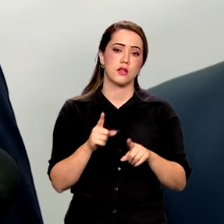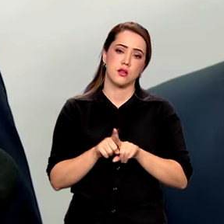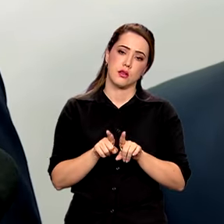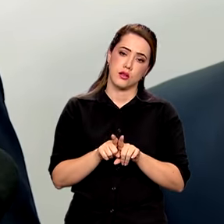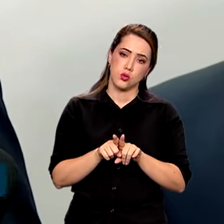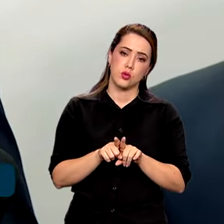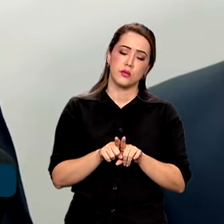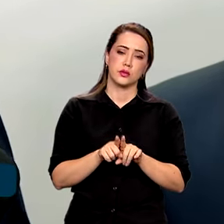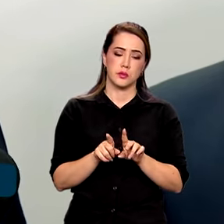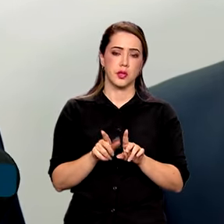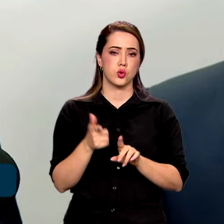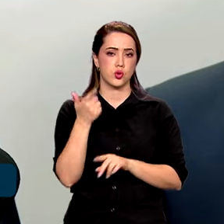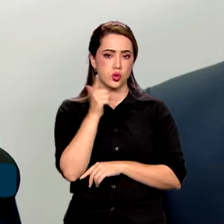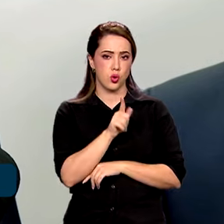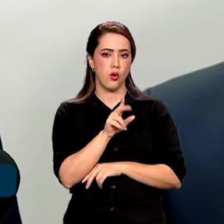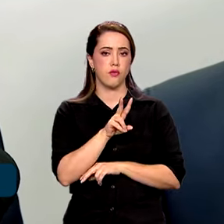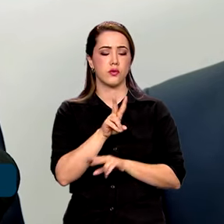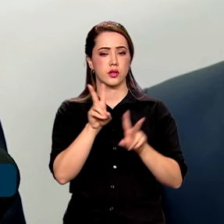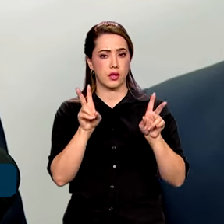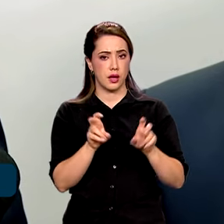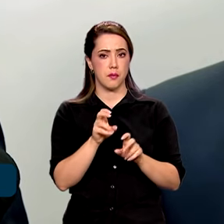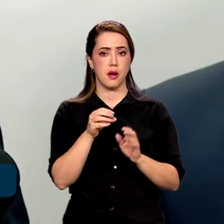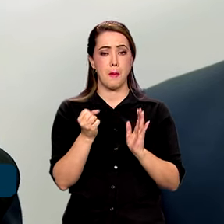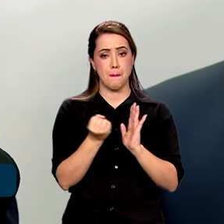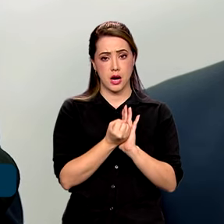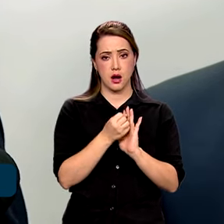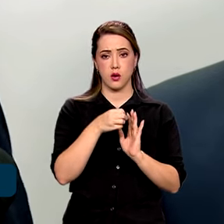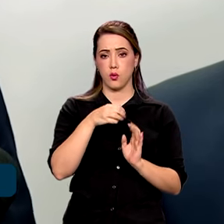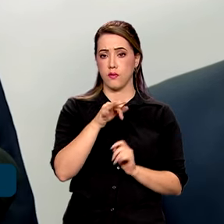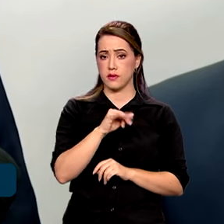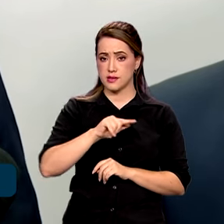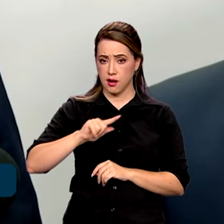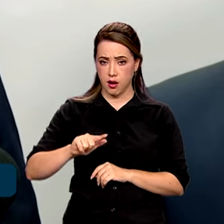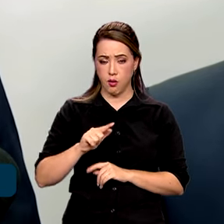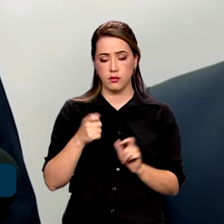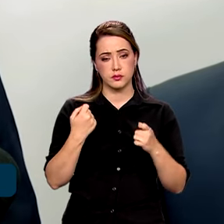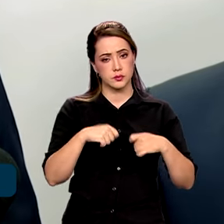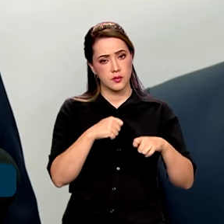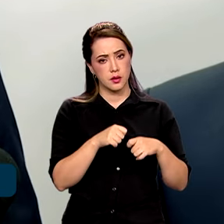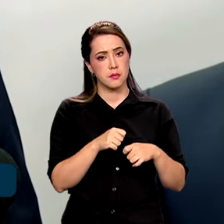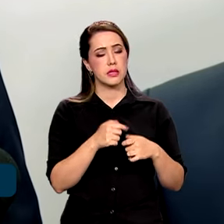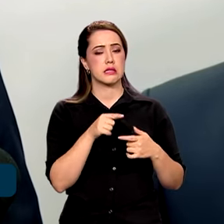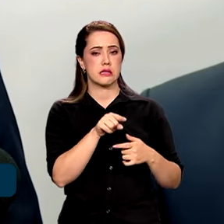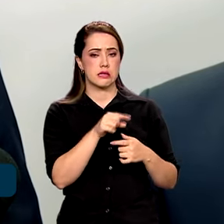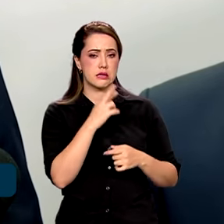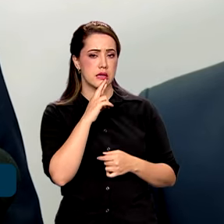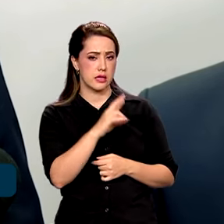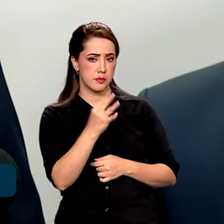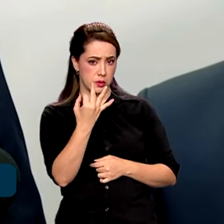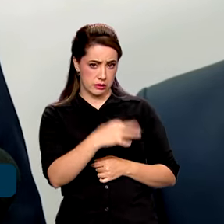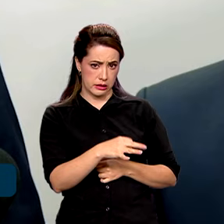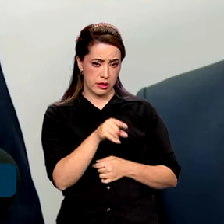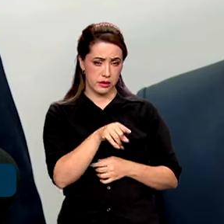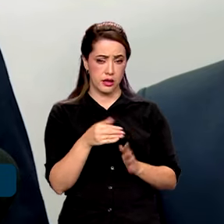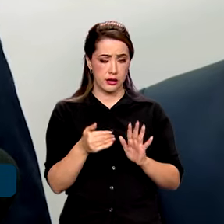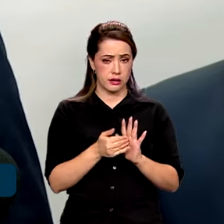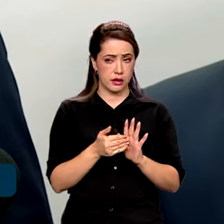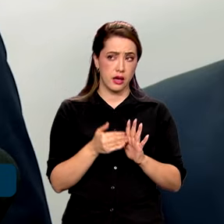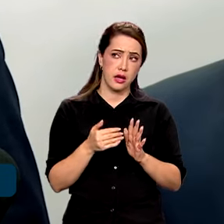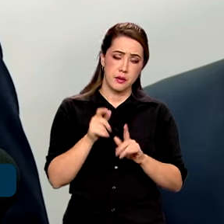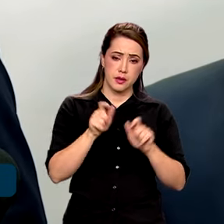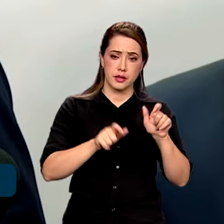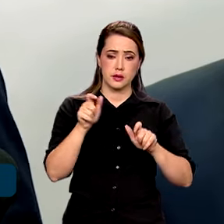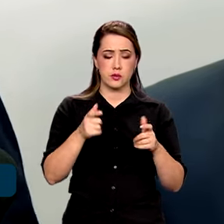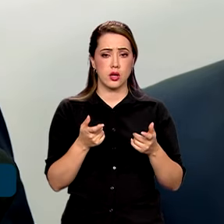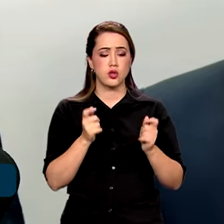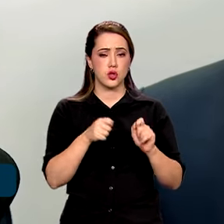final sobre o marco fiscal. O arcabouço precisa ter a sua solução definida até para que a peça